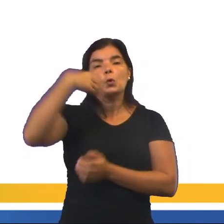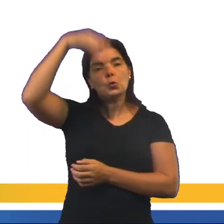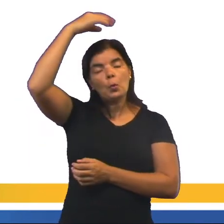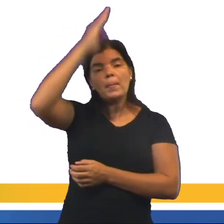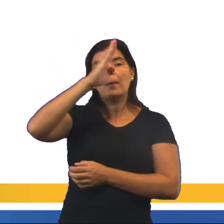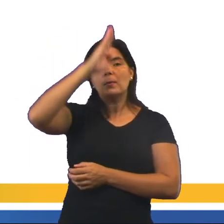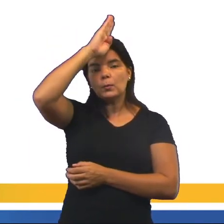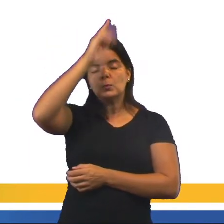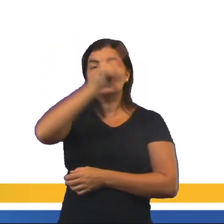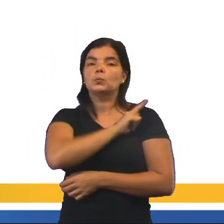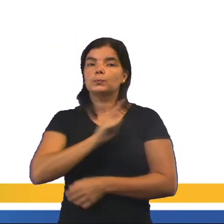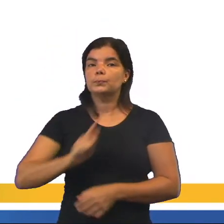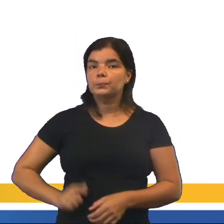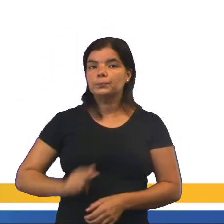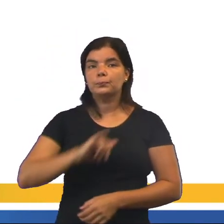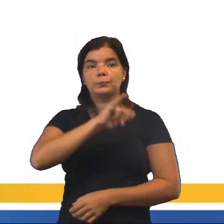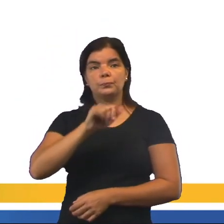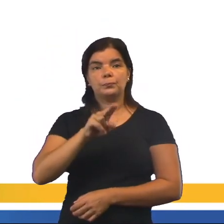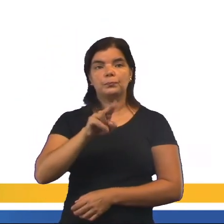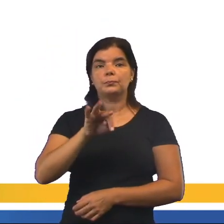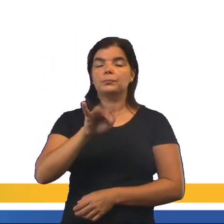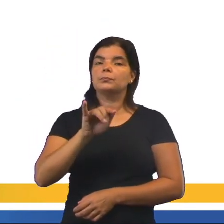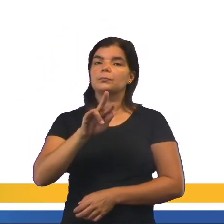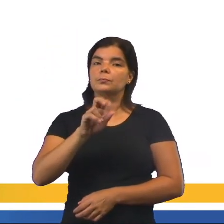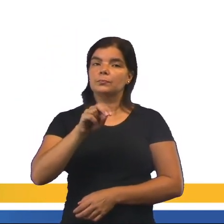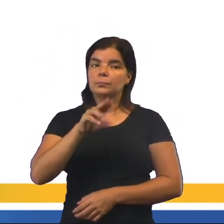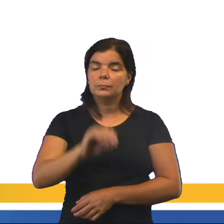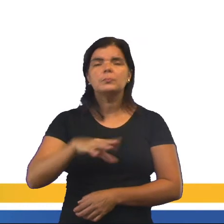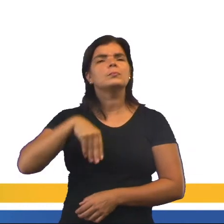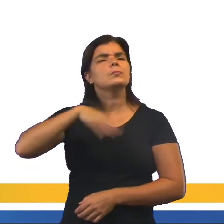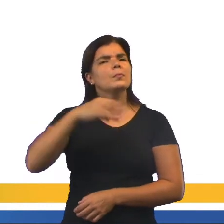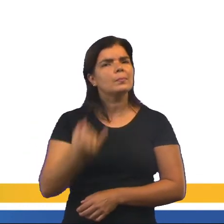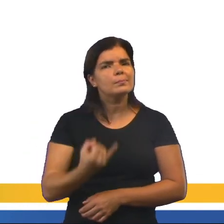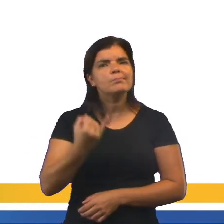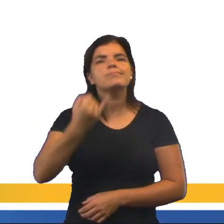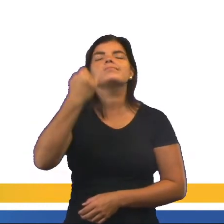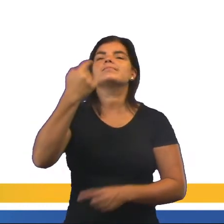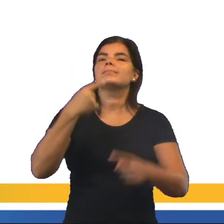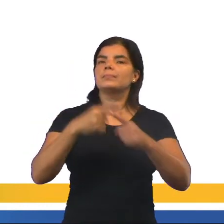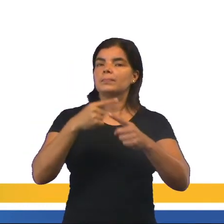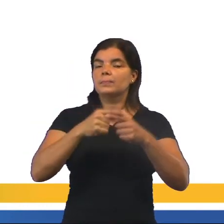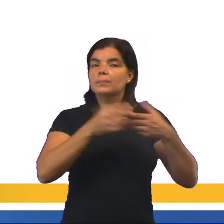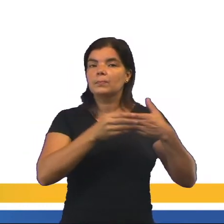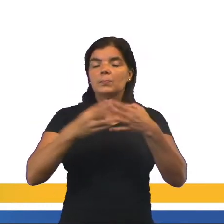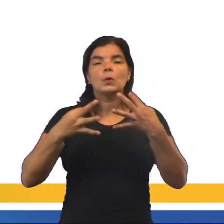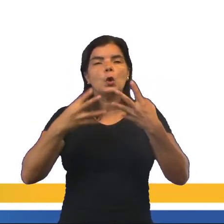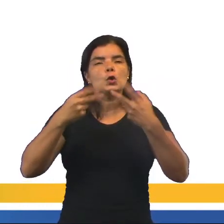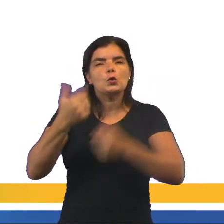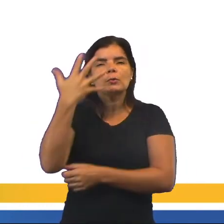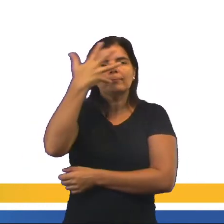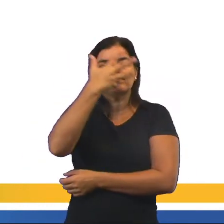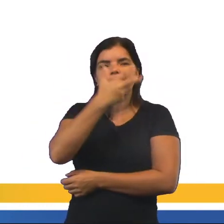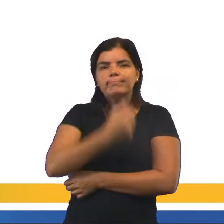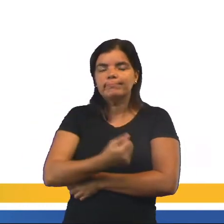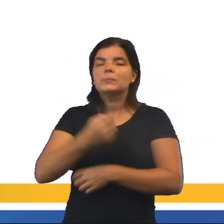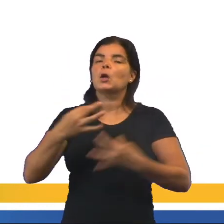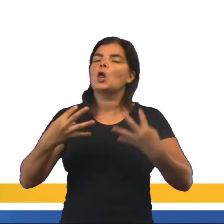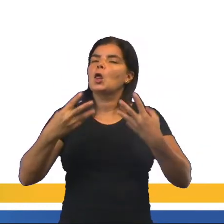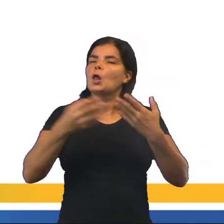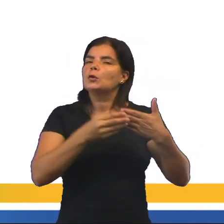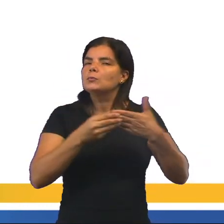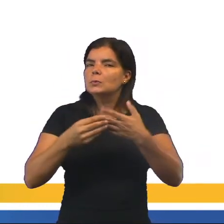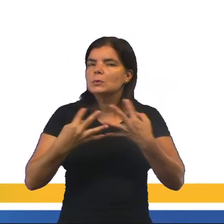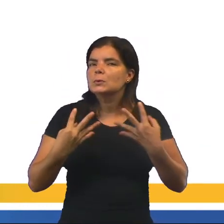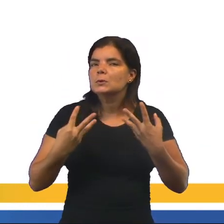O governo de Juniano, que foi um dos imperadores mais importantes dessa época, porque ele trouxe todo o esplendor, trouxe todo